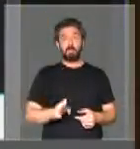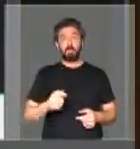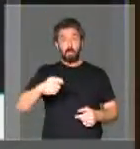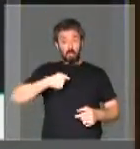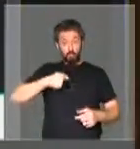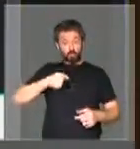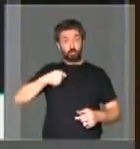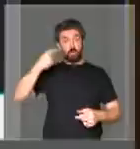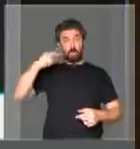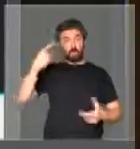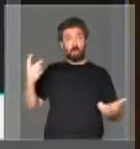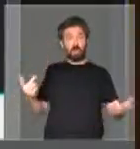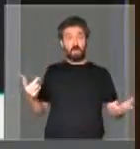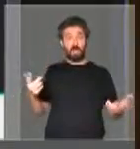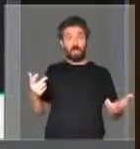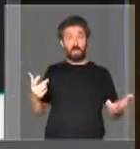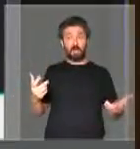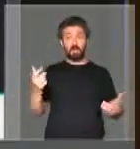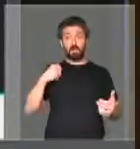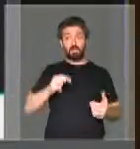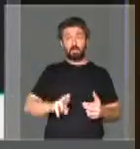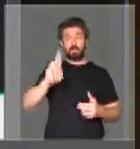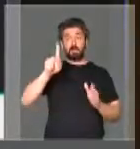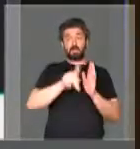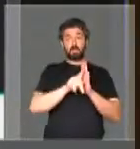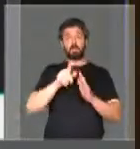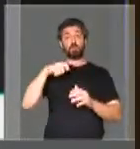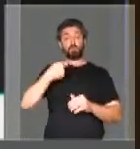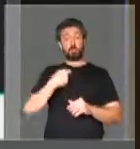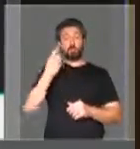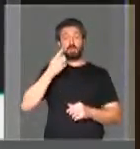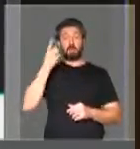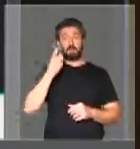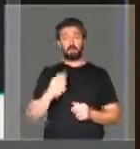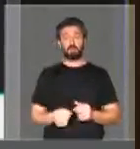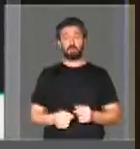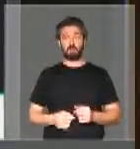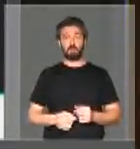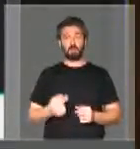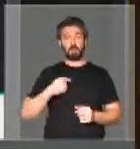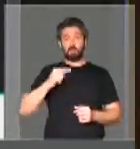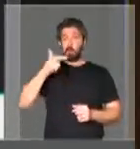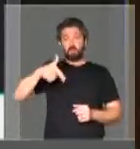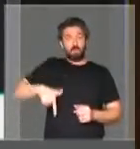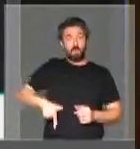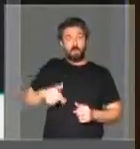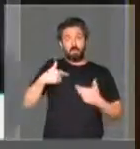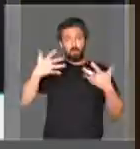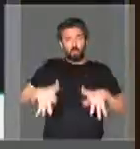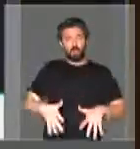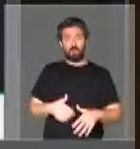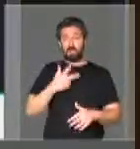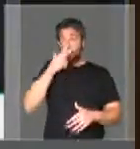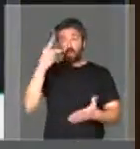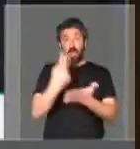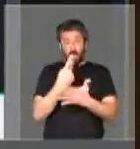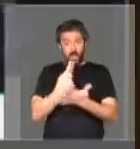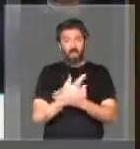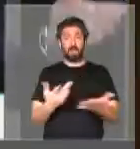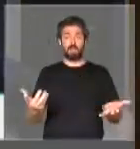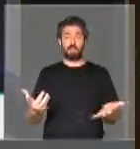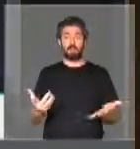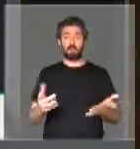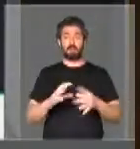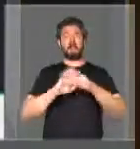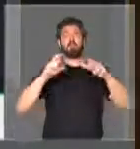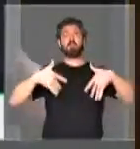Eu sou advogado e sou também titular de um mandato eletivo. Não tenho porte de arma e acho errado que se